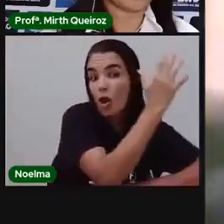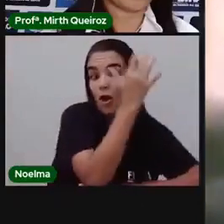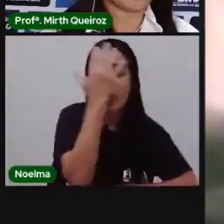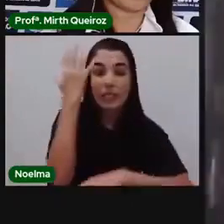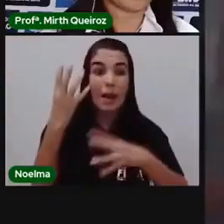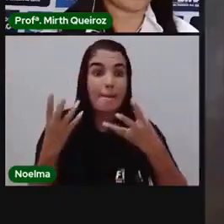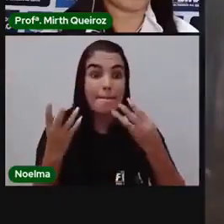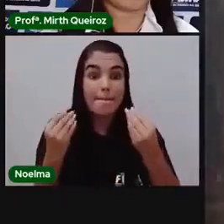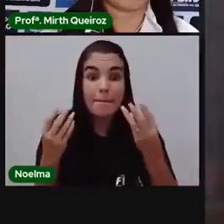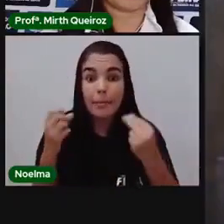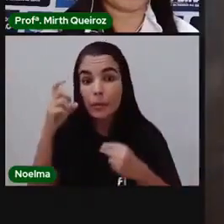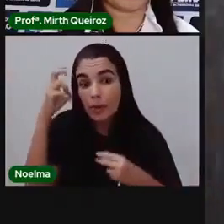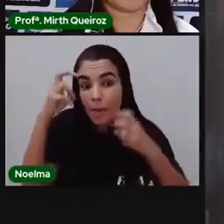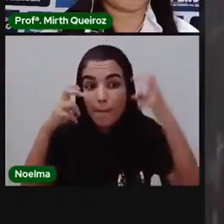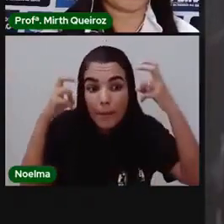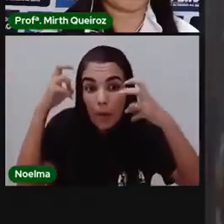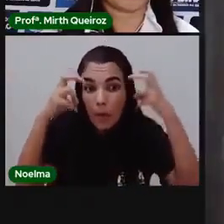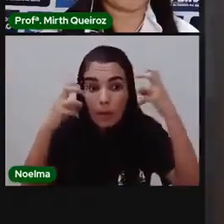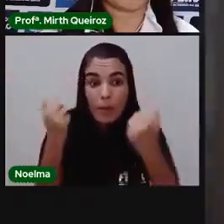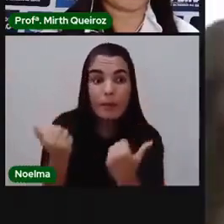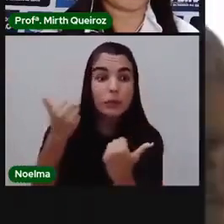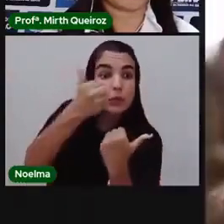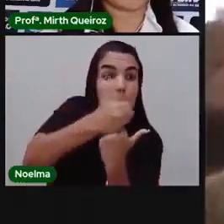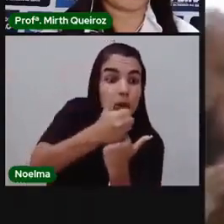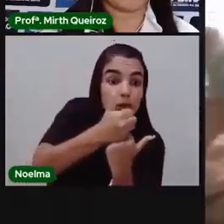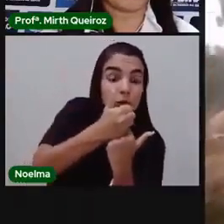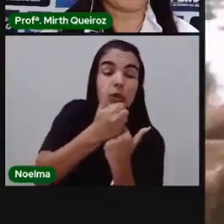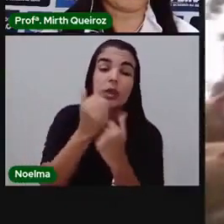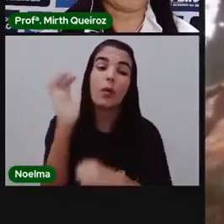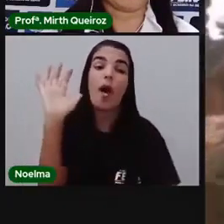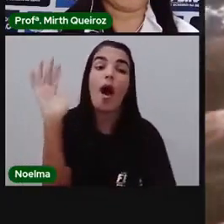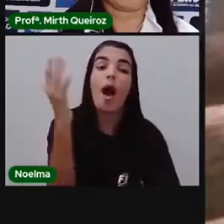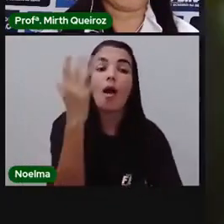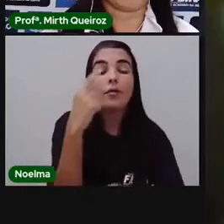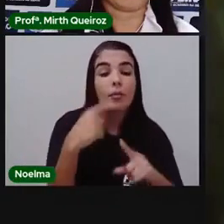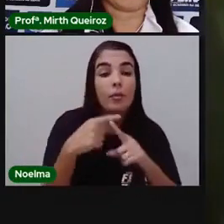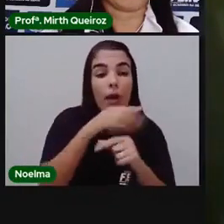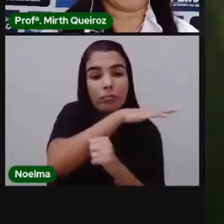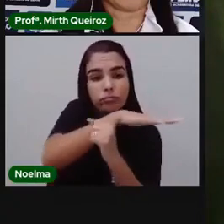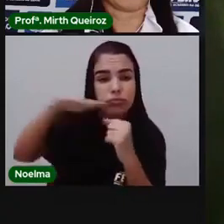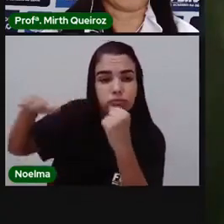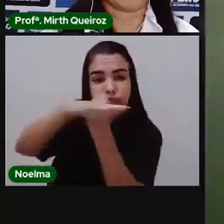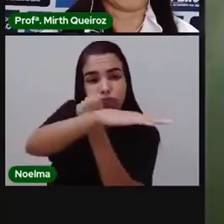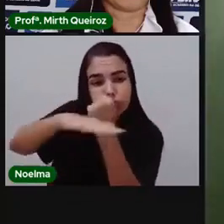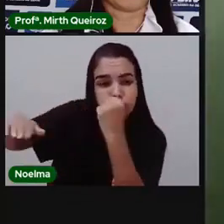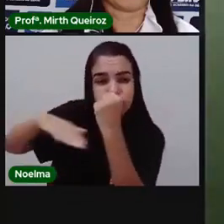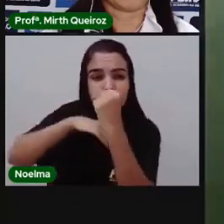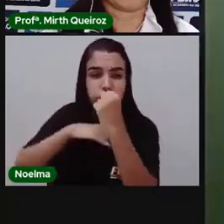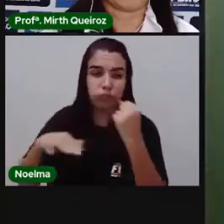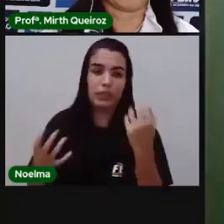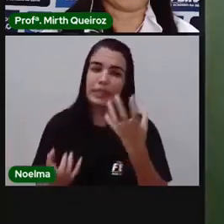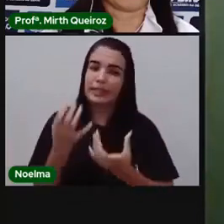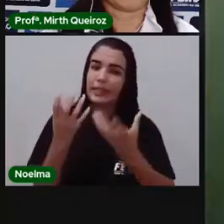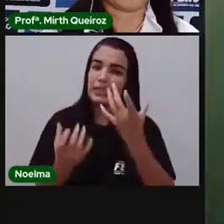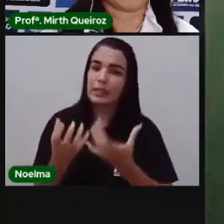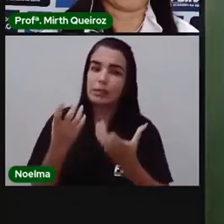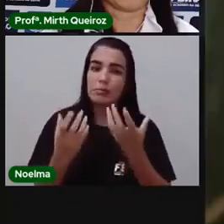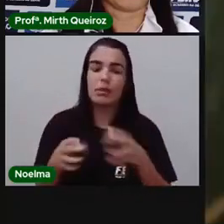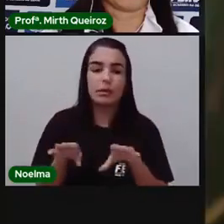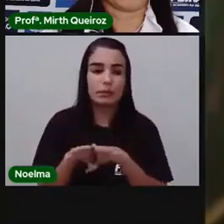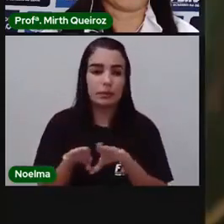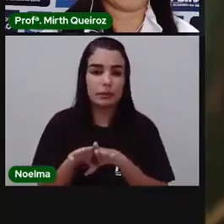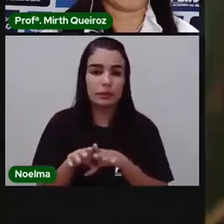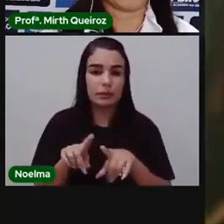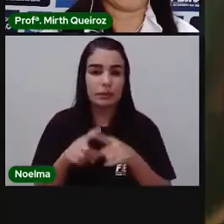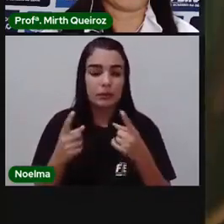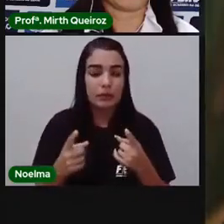preocupação com a substituição da vegetação natural pelo desmatamento e queimadas. Essa extinção de organismos nos traz desvantagens